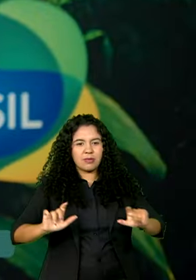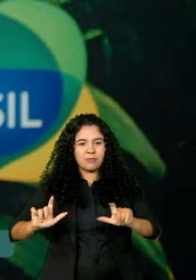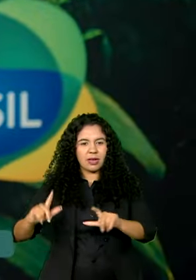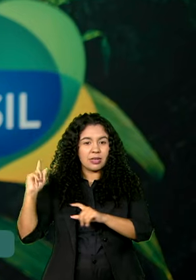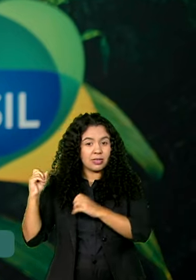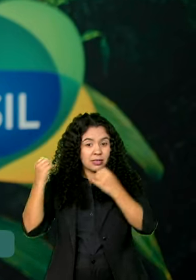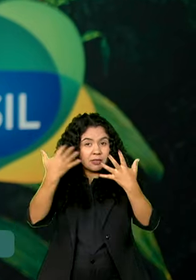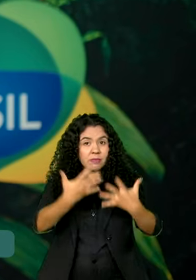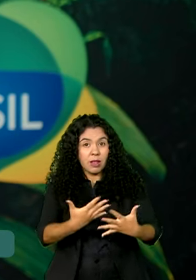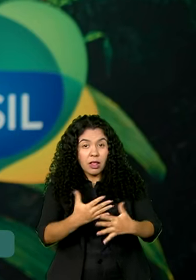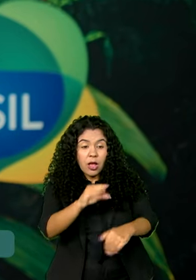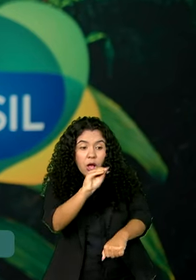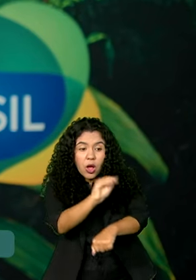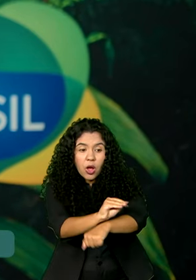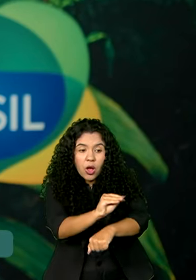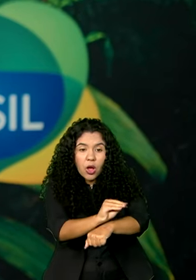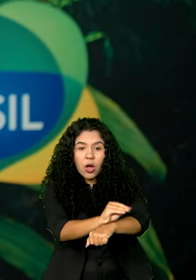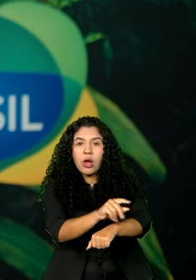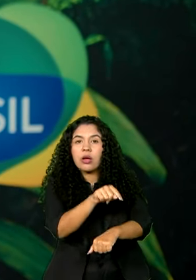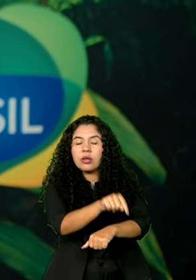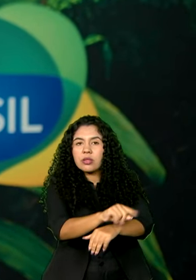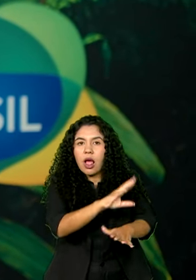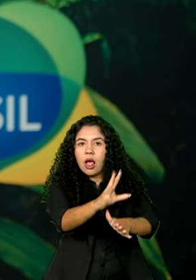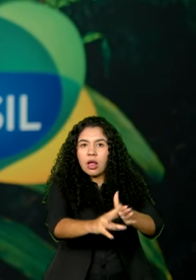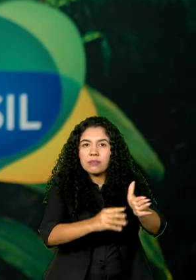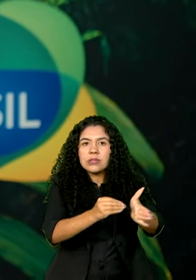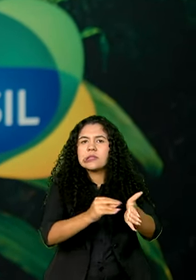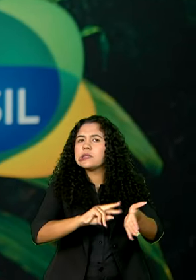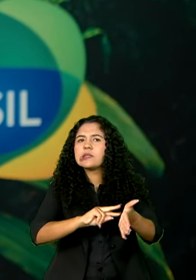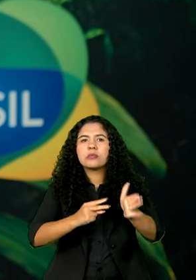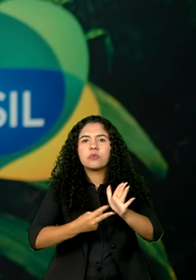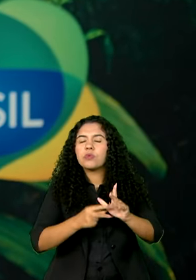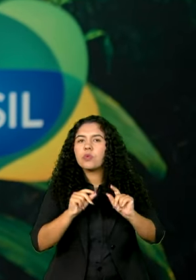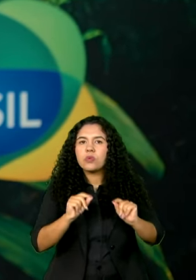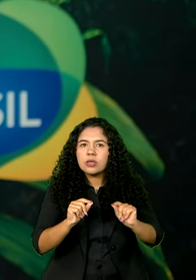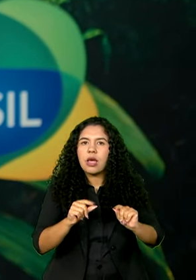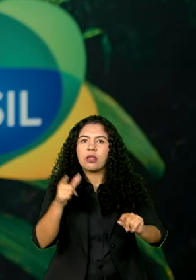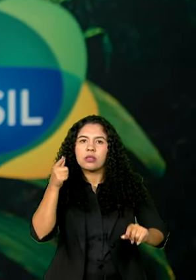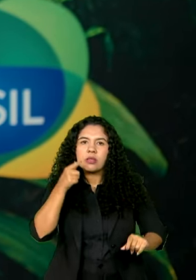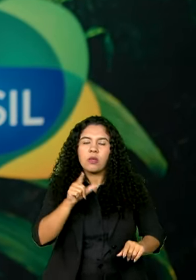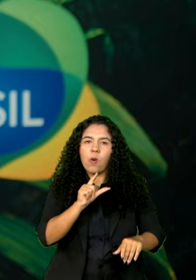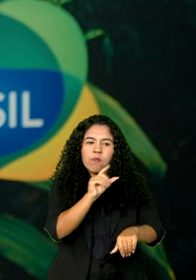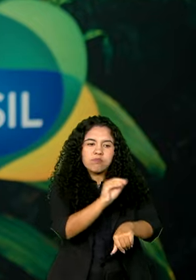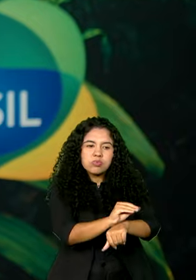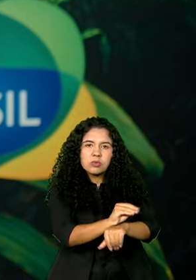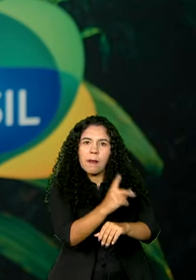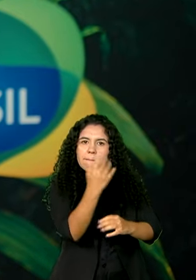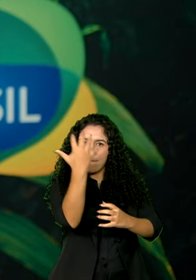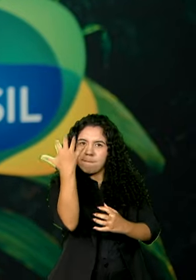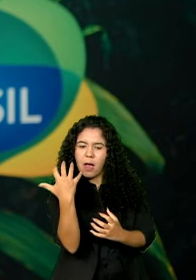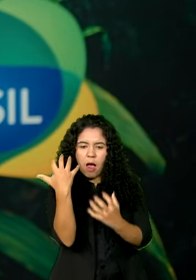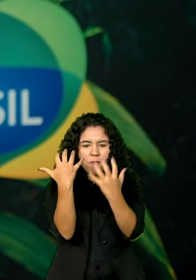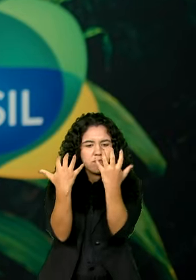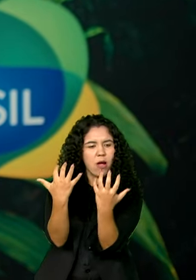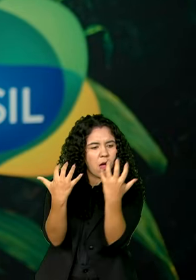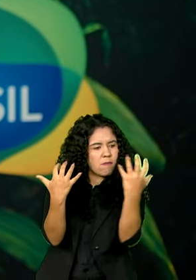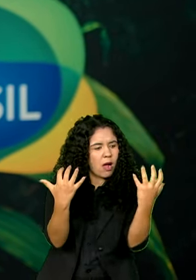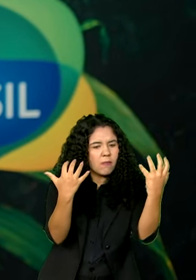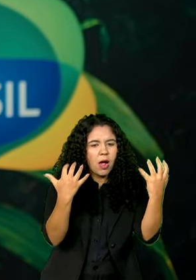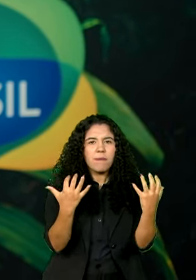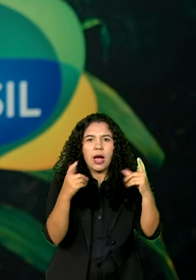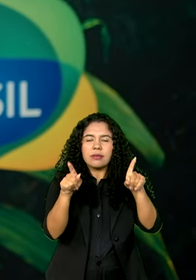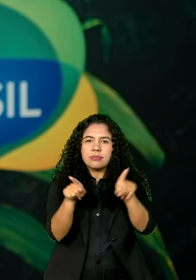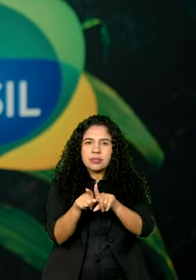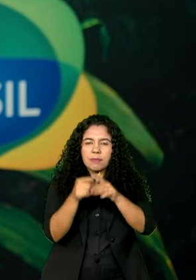Preservar a Amazônia significa gerar e produzir um novo modelo de desenvolvimento que deixa a floresta em pé, mas os seus povos também. Qual a forma de